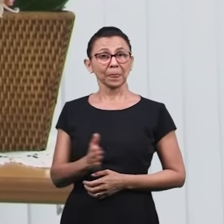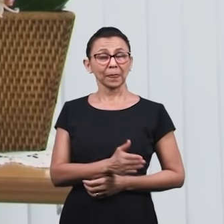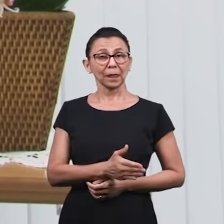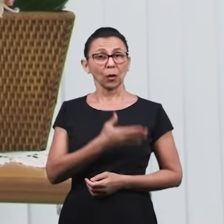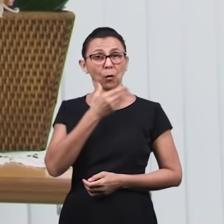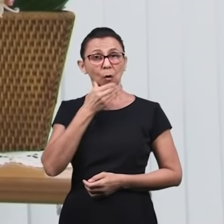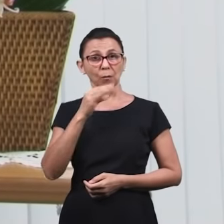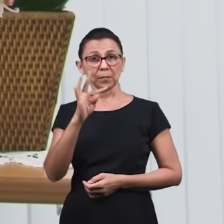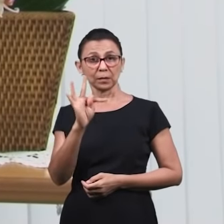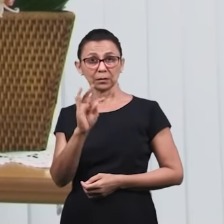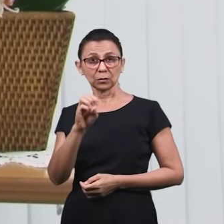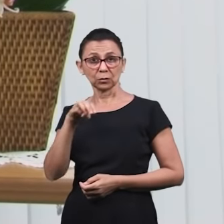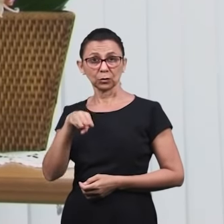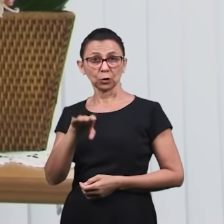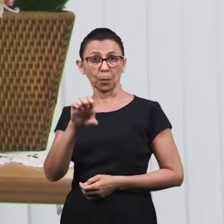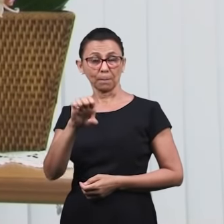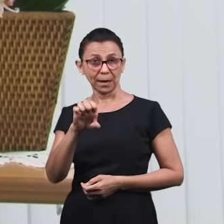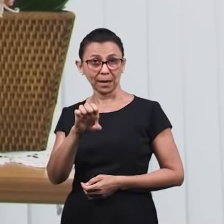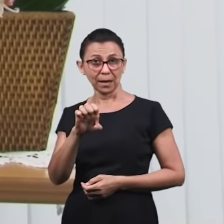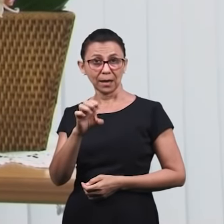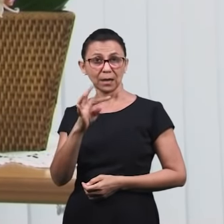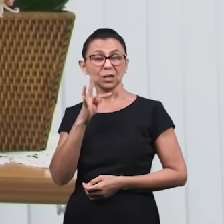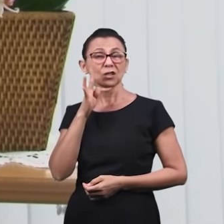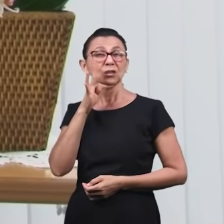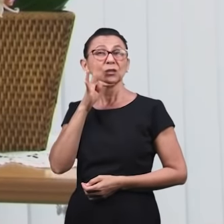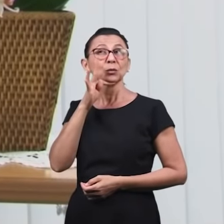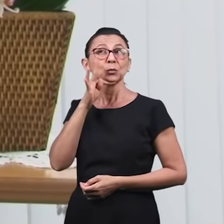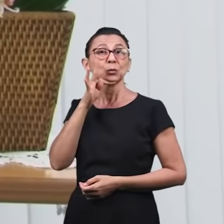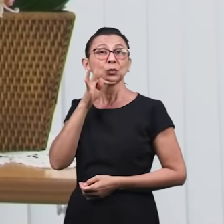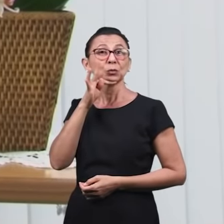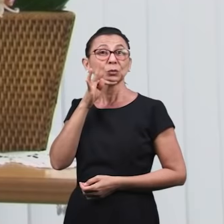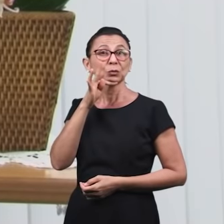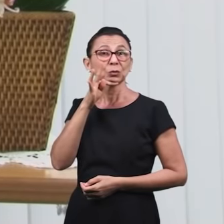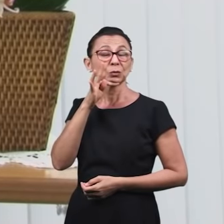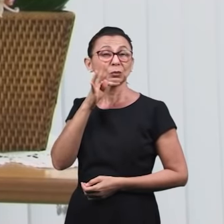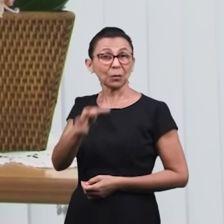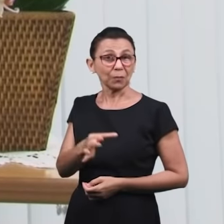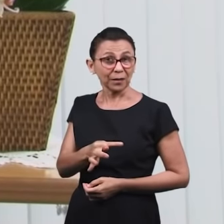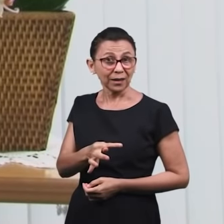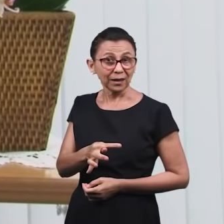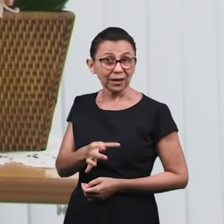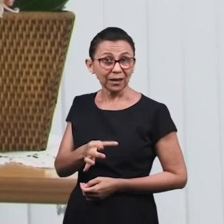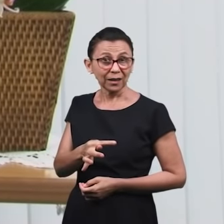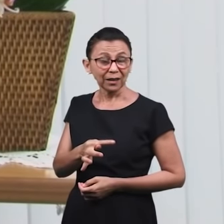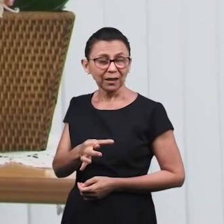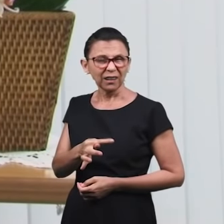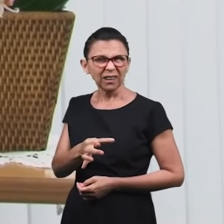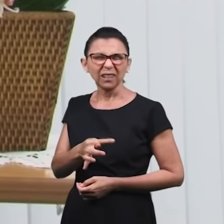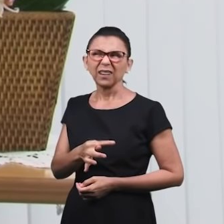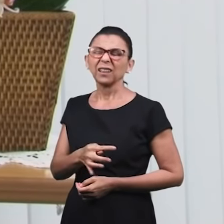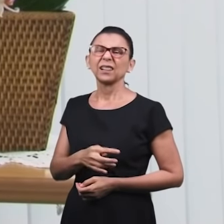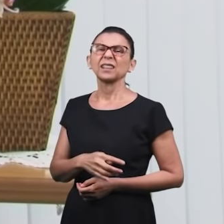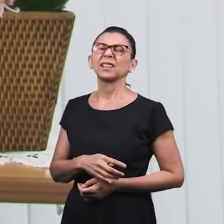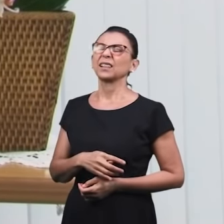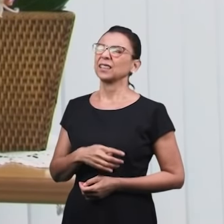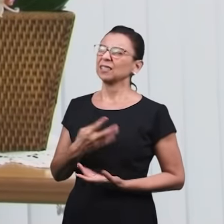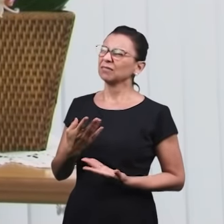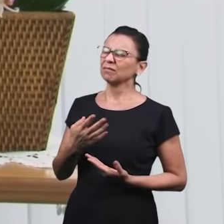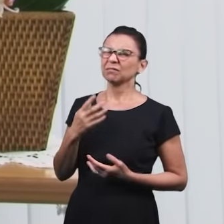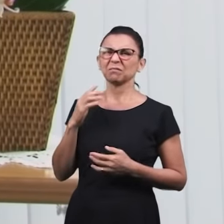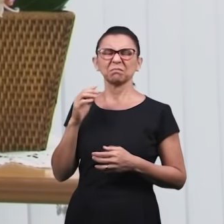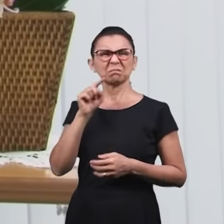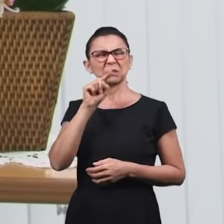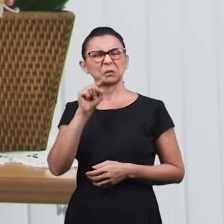discípulos, para Tomé, nos primeiros dias da ressurreição de Jesus, sem o Espírito Santo, podemos até dizer,